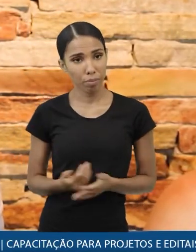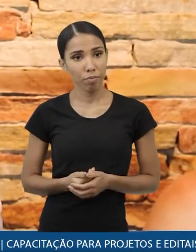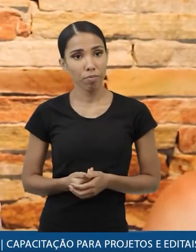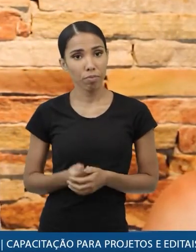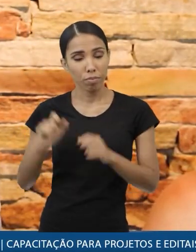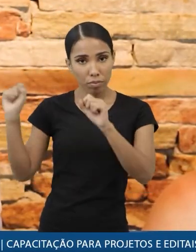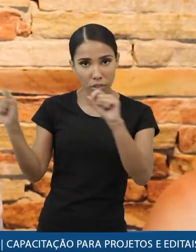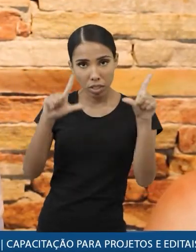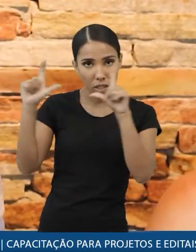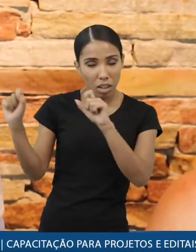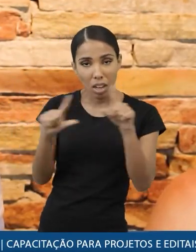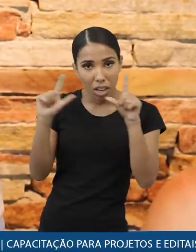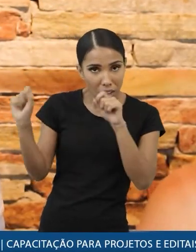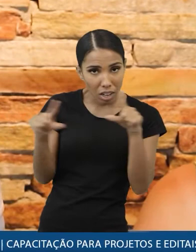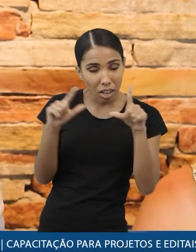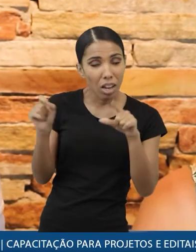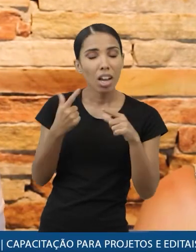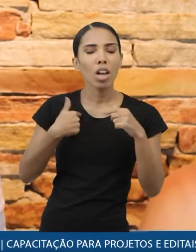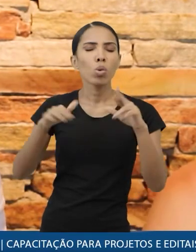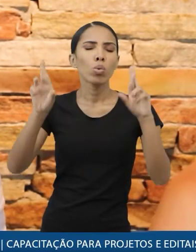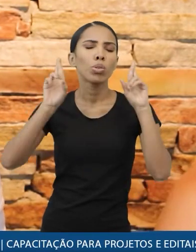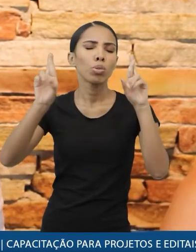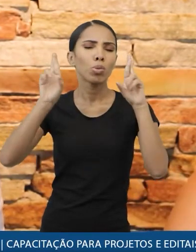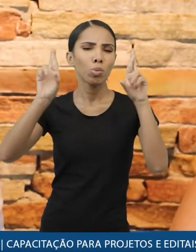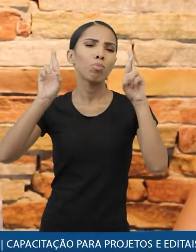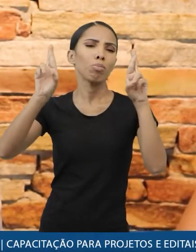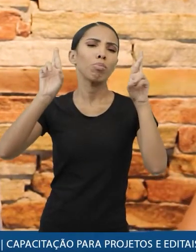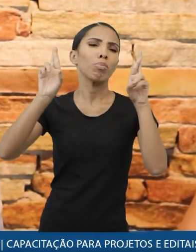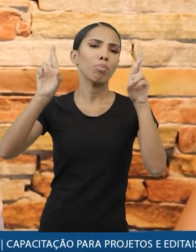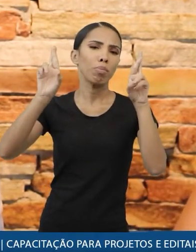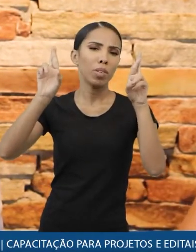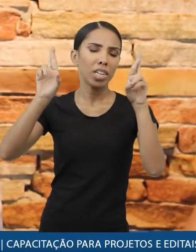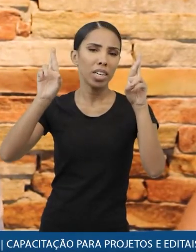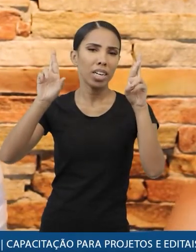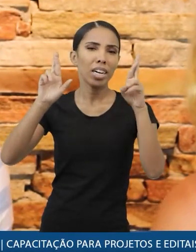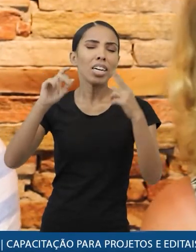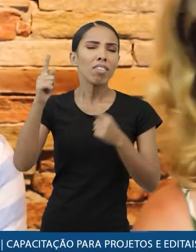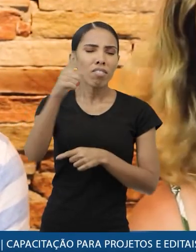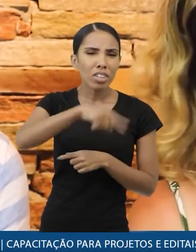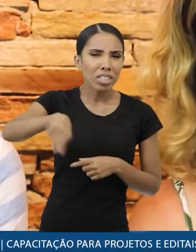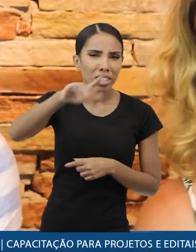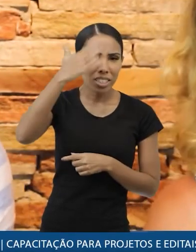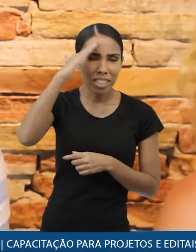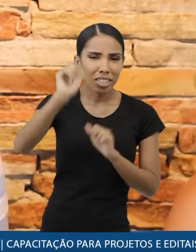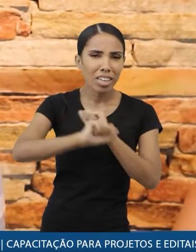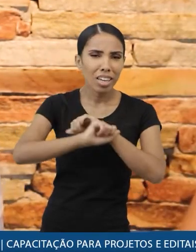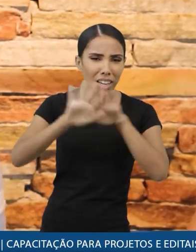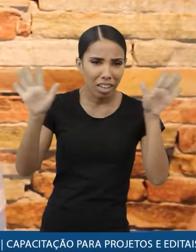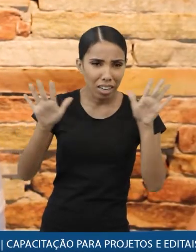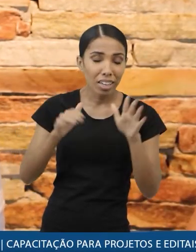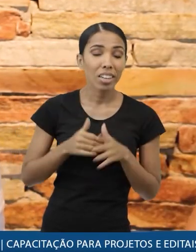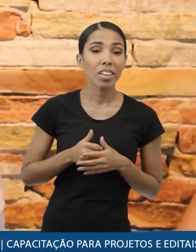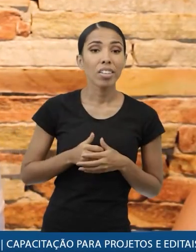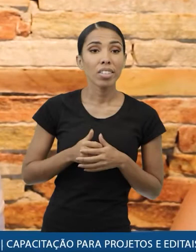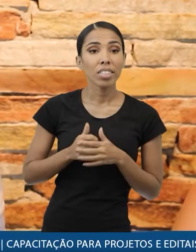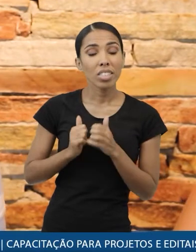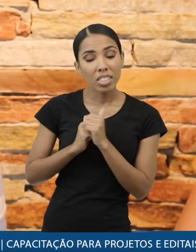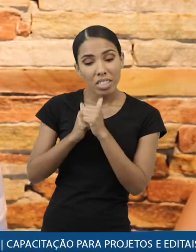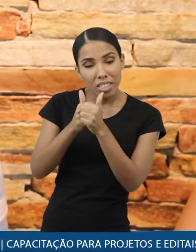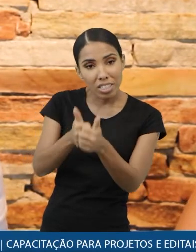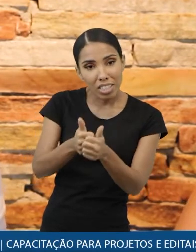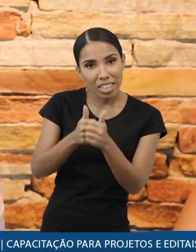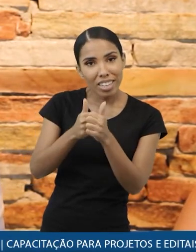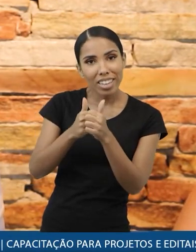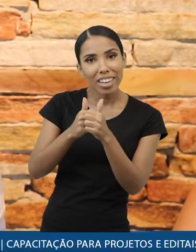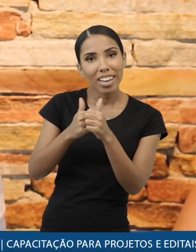série de vídeos da imersão eu espero que possa ter sido suficiente para entender um pouquinho e sigam a